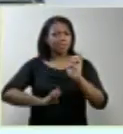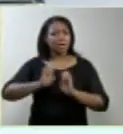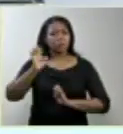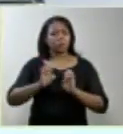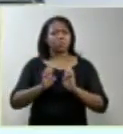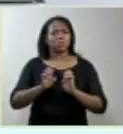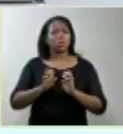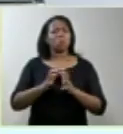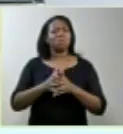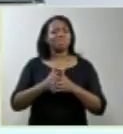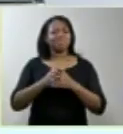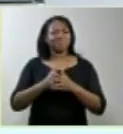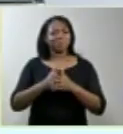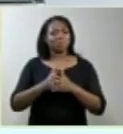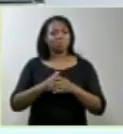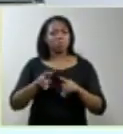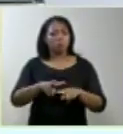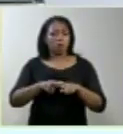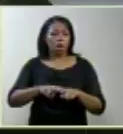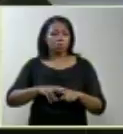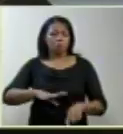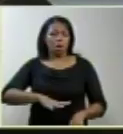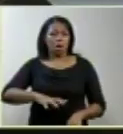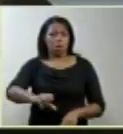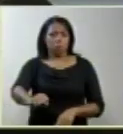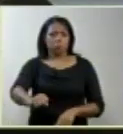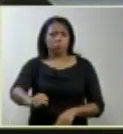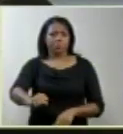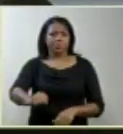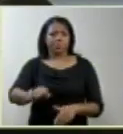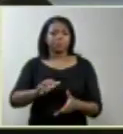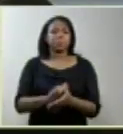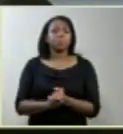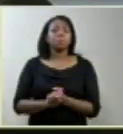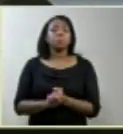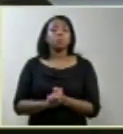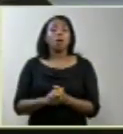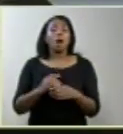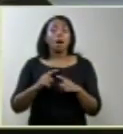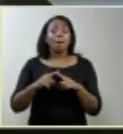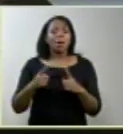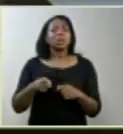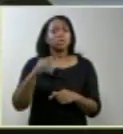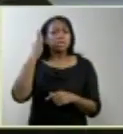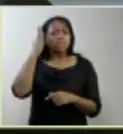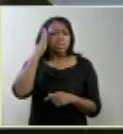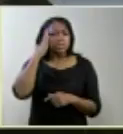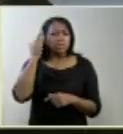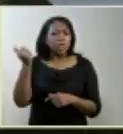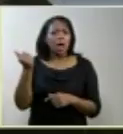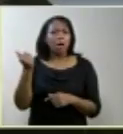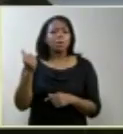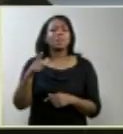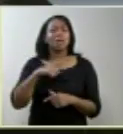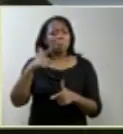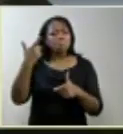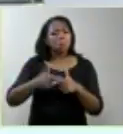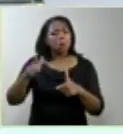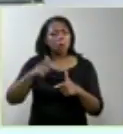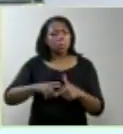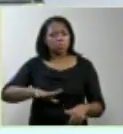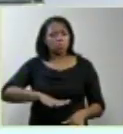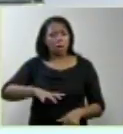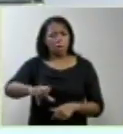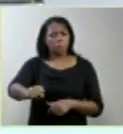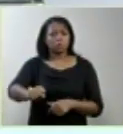de complicações de aborto. Então, a gente sabe que existe uma certa margem de complicação de aborto